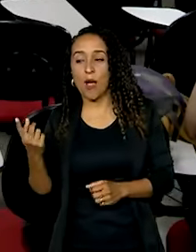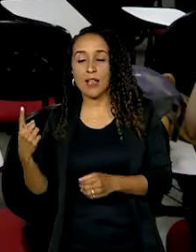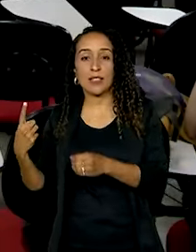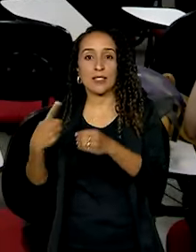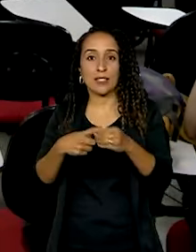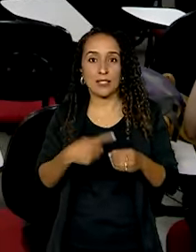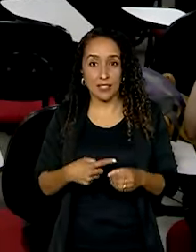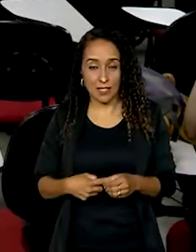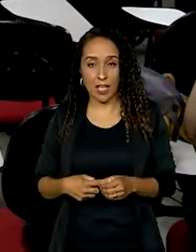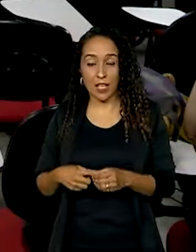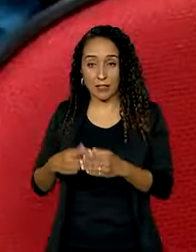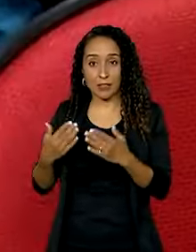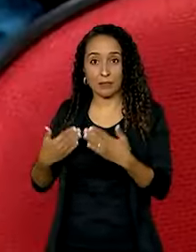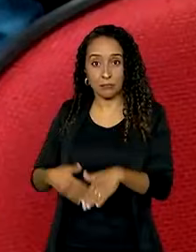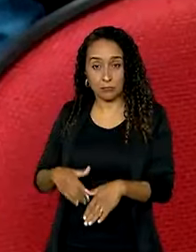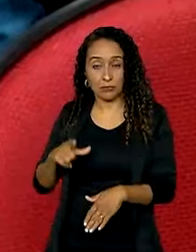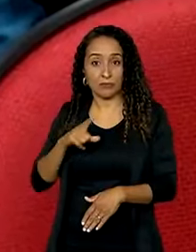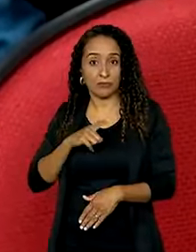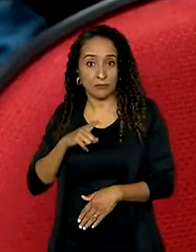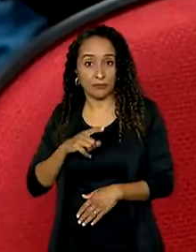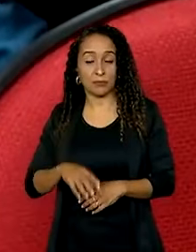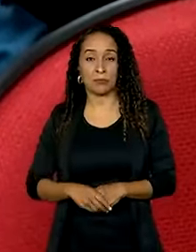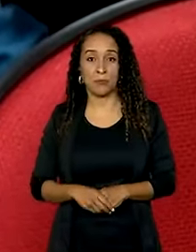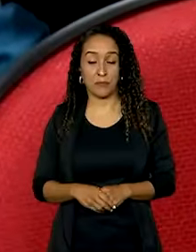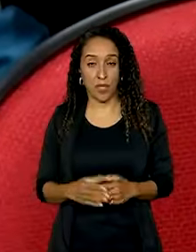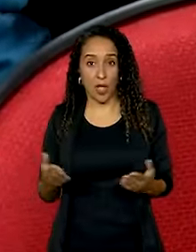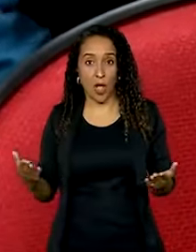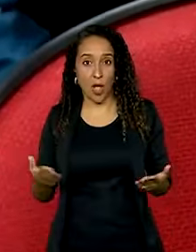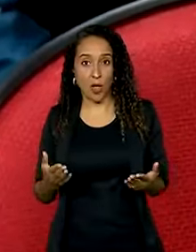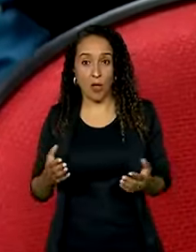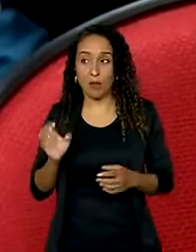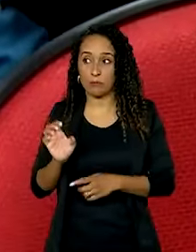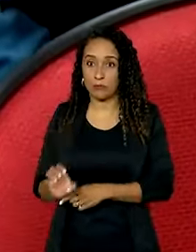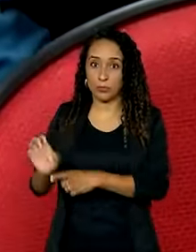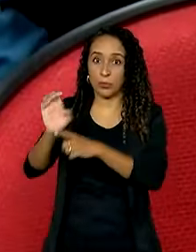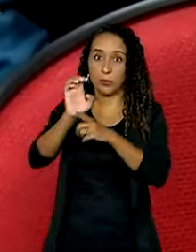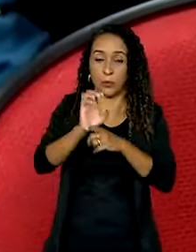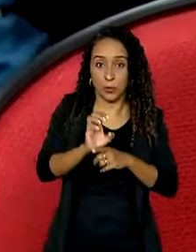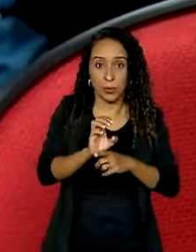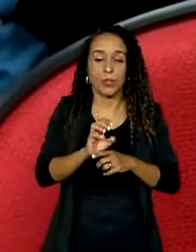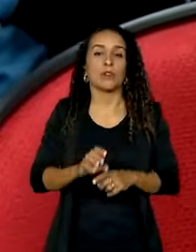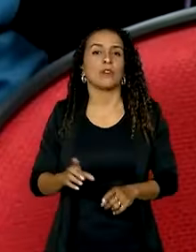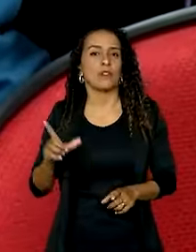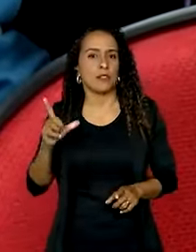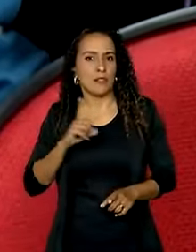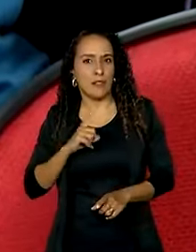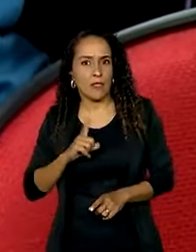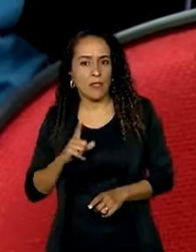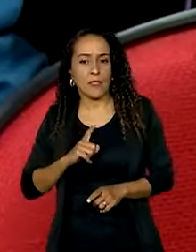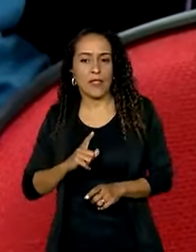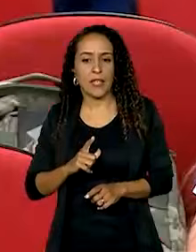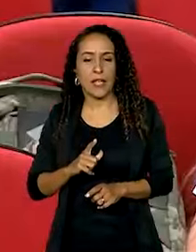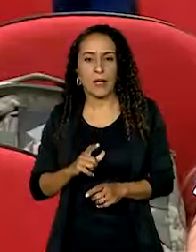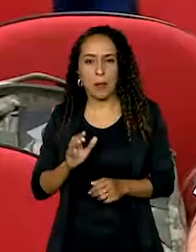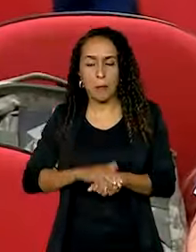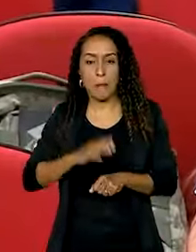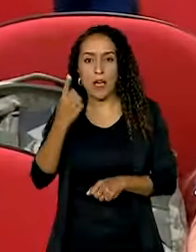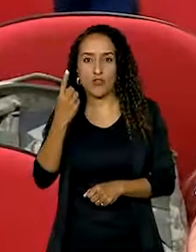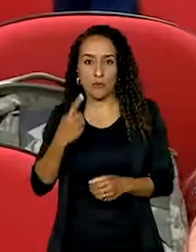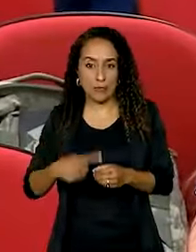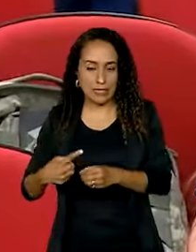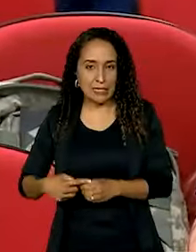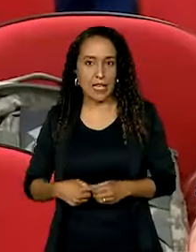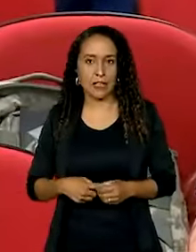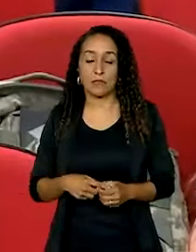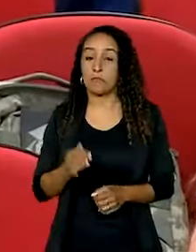em que as provas serão aplicadas. Agora, regiões metropolitanas vão ter provas em mais de uma cidade,